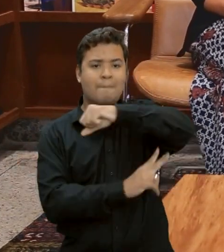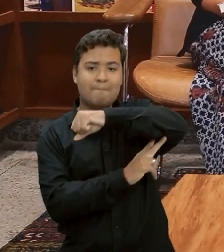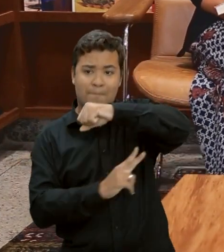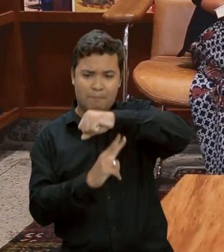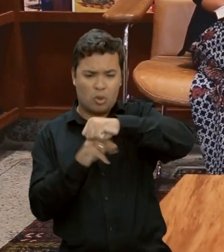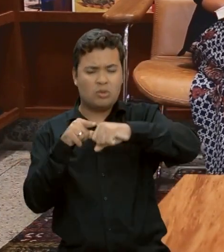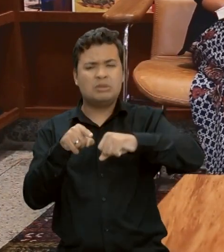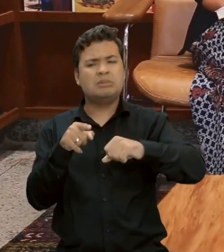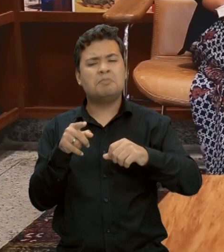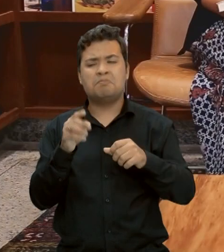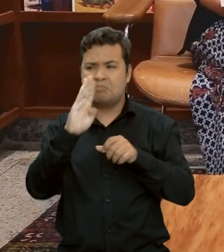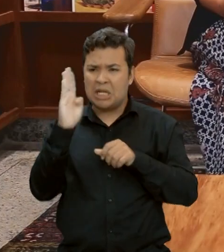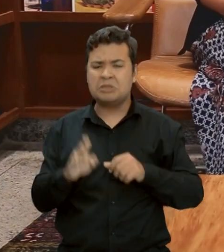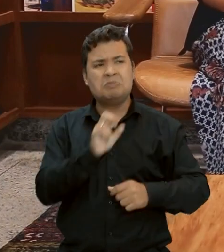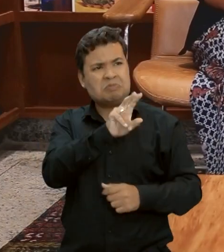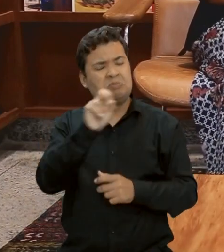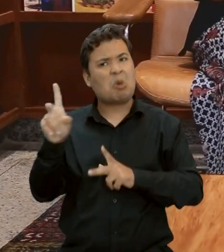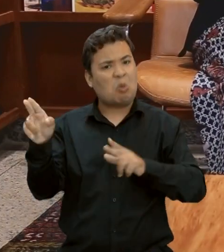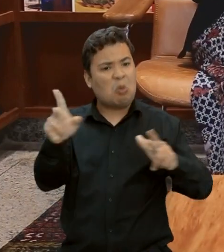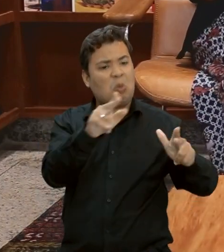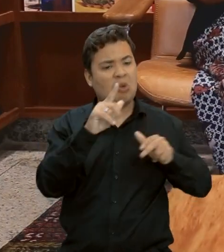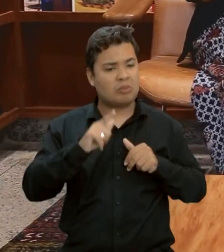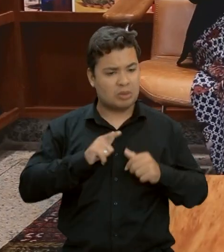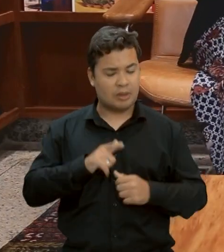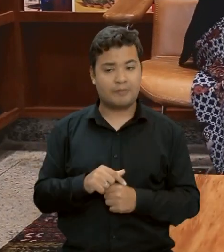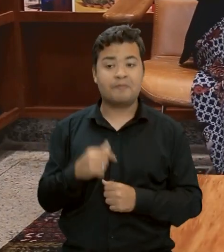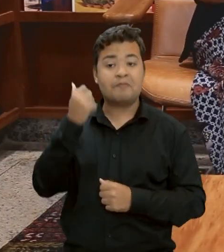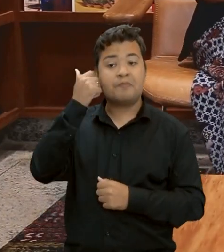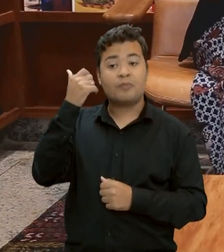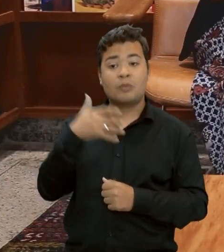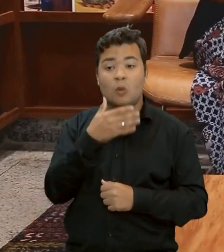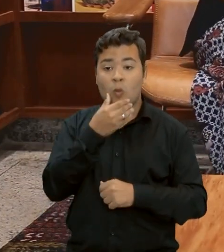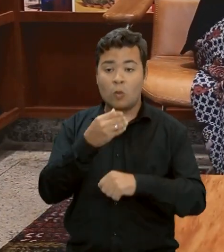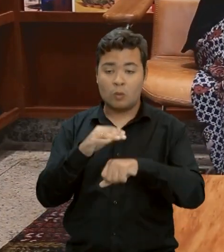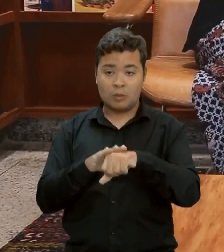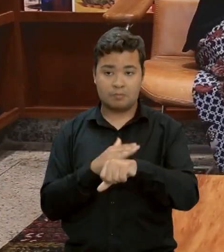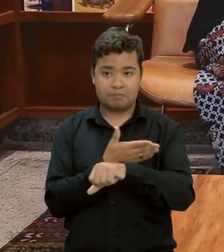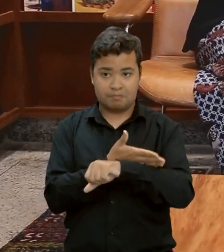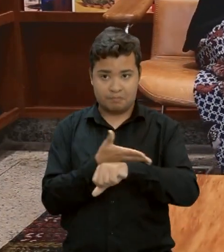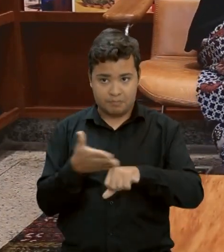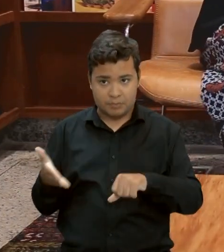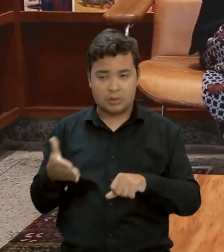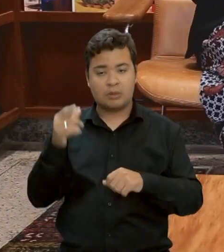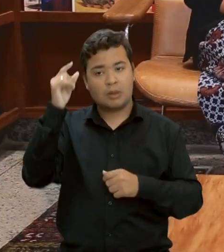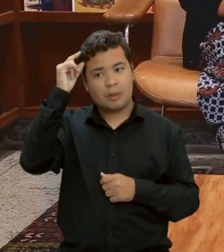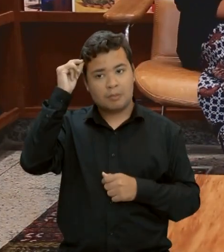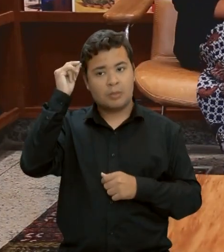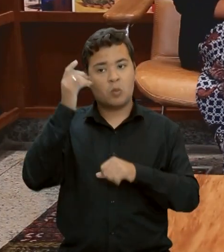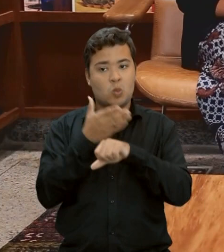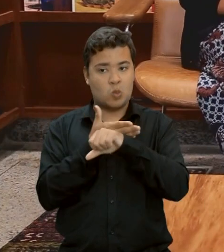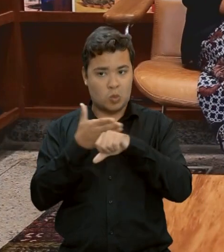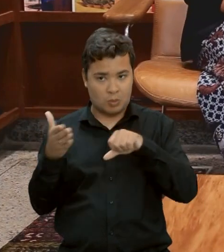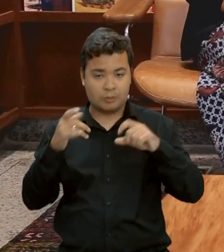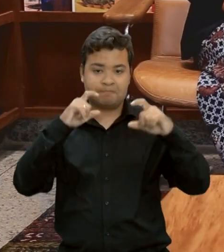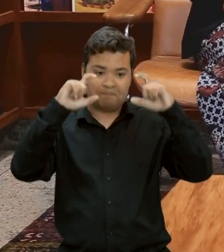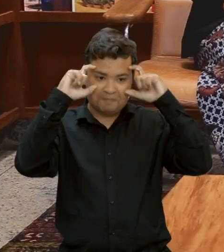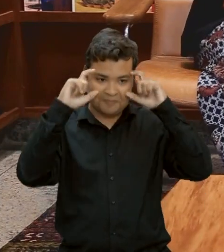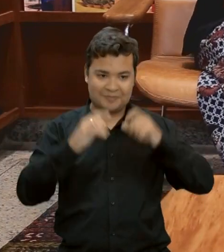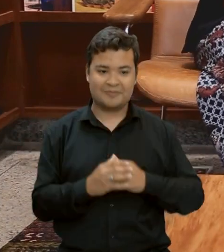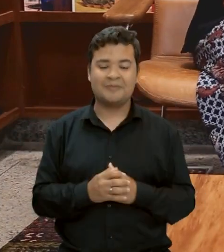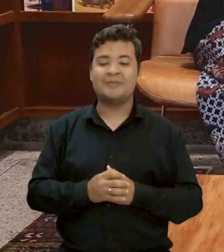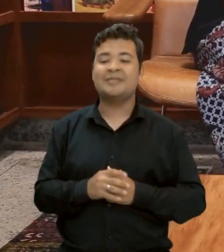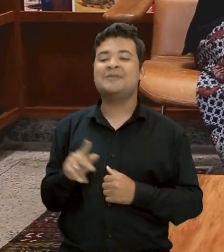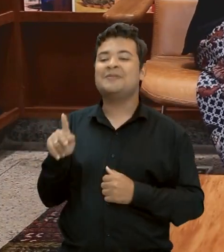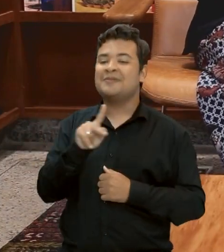no Brasil. O professor se descreve como um homem branco, de cabelo liso, grisalho e usa óculos. Tudo bem professor, seja